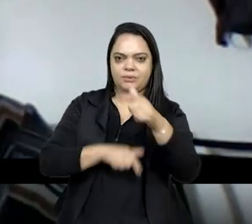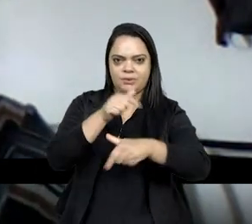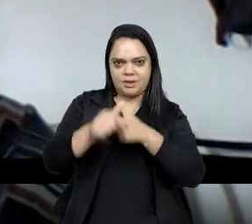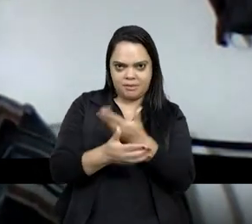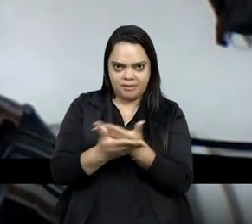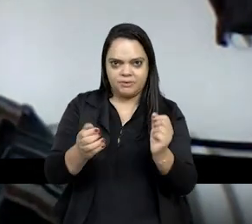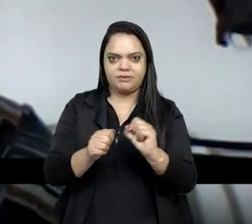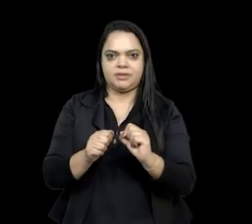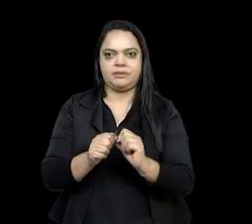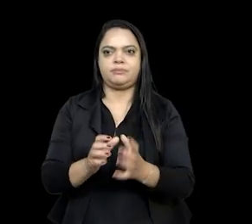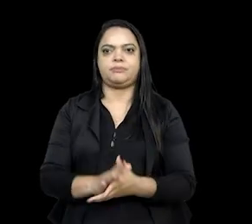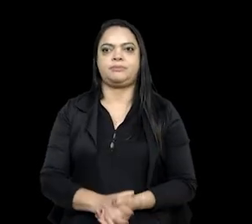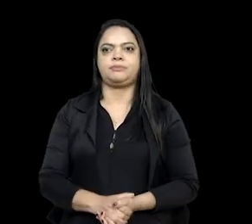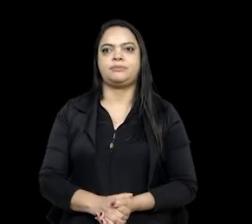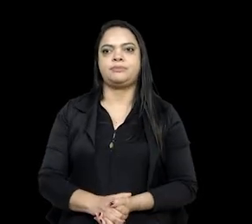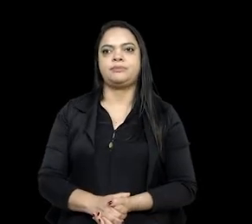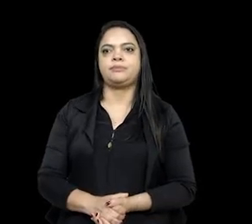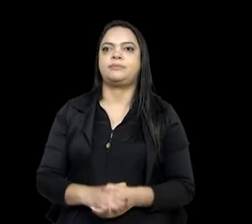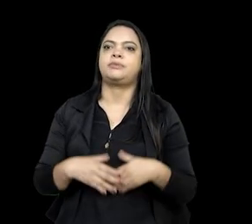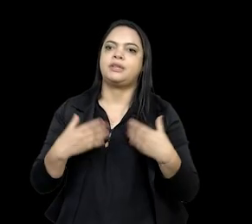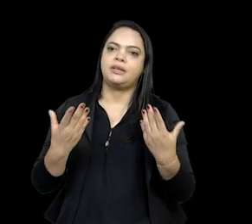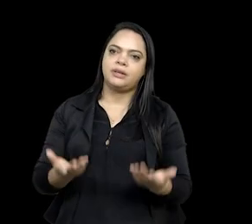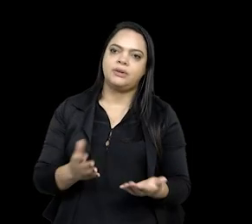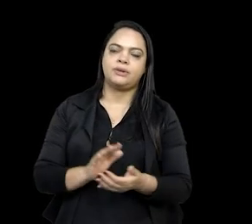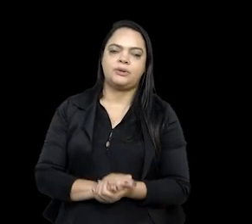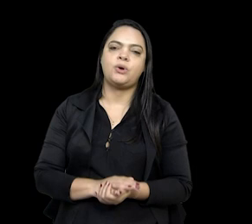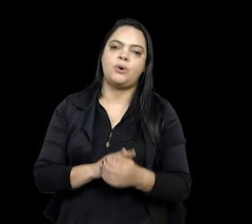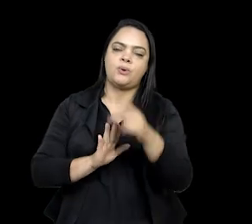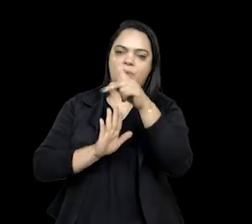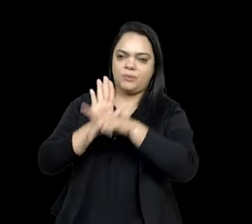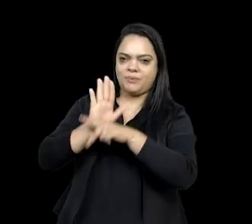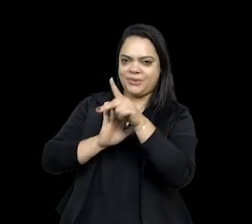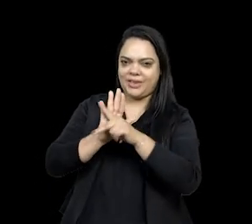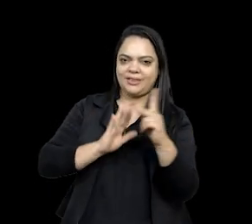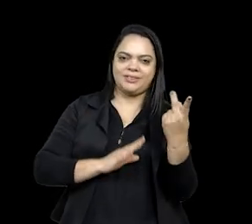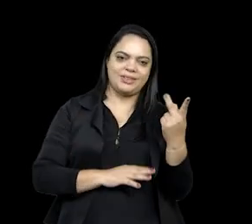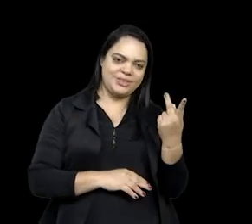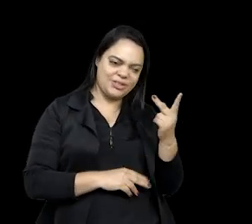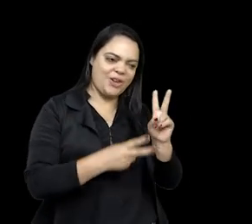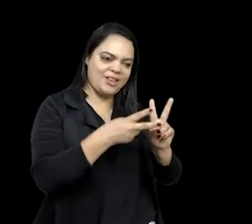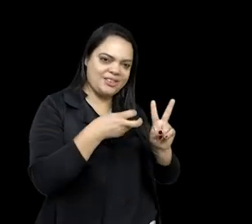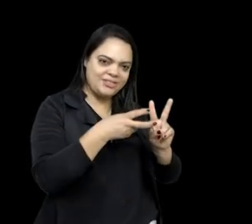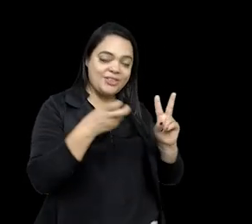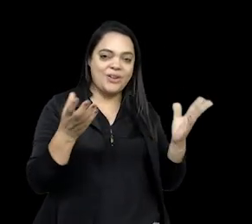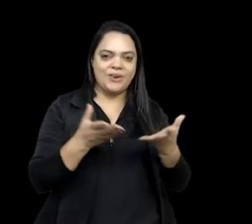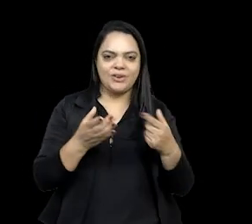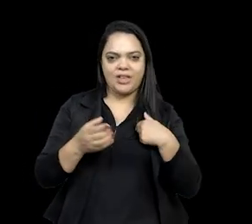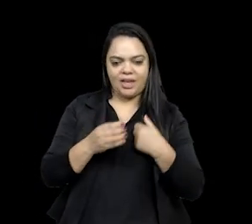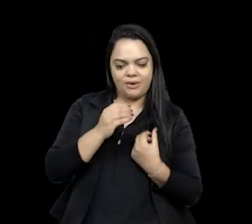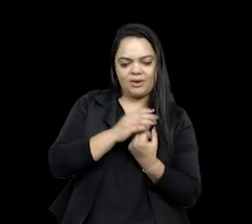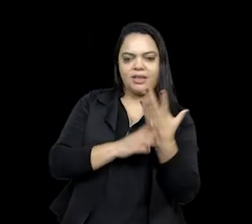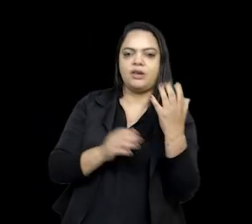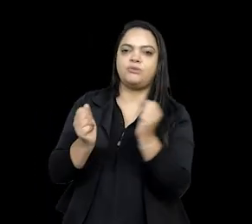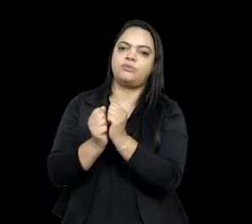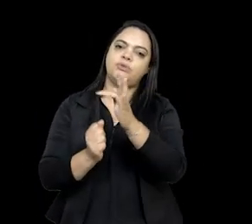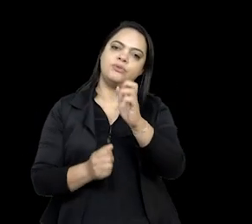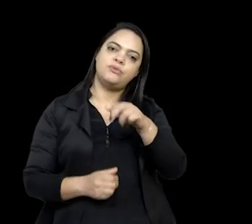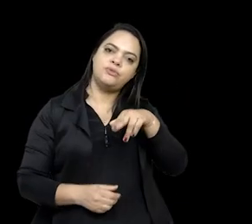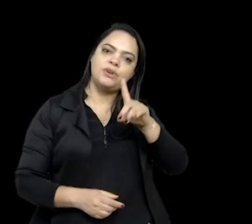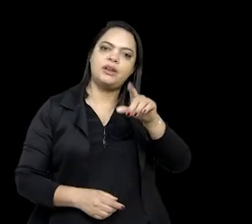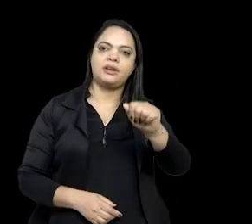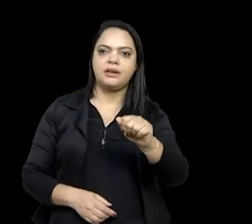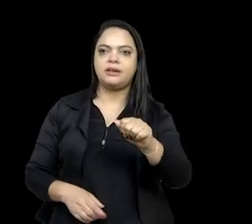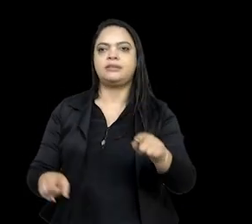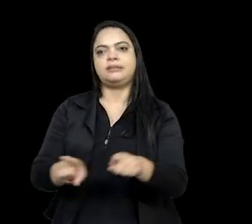vem desenvolvendo. A iniciativa do projeto História Indígena hoje, a gente criou eu e a Fernanda Bombardi, que também é